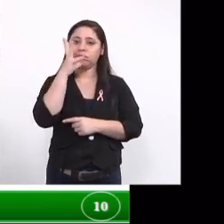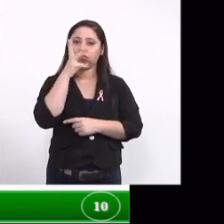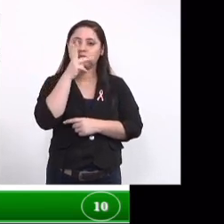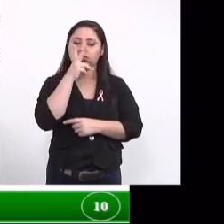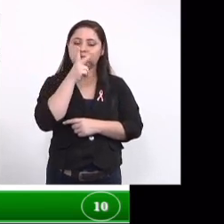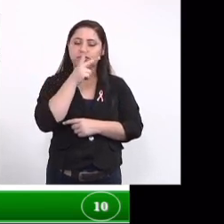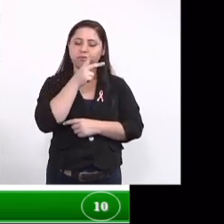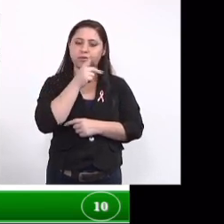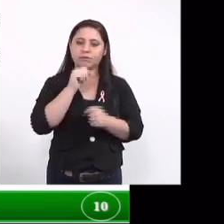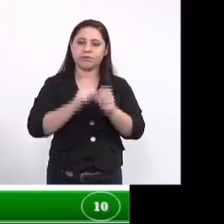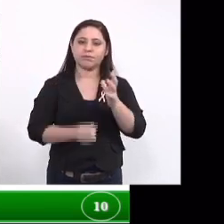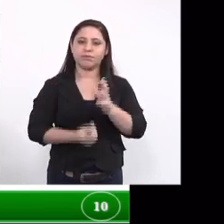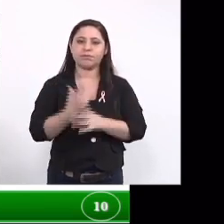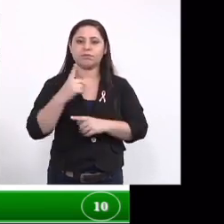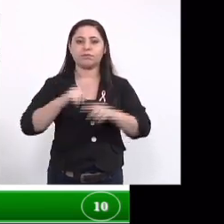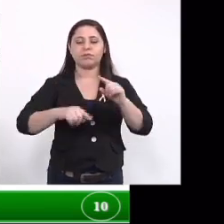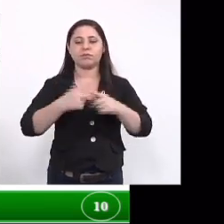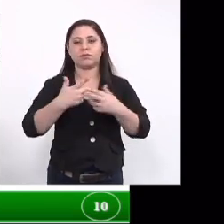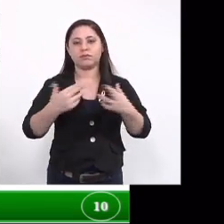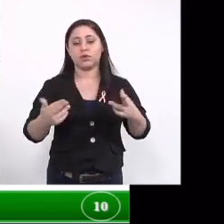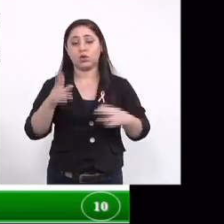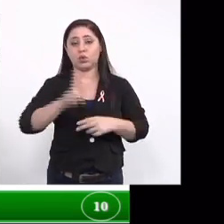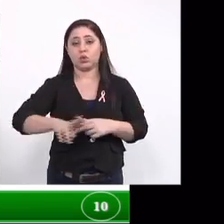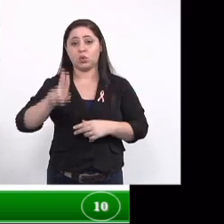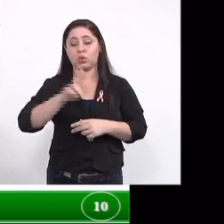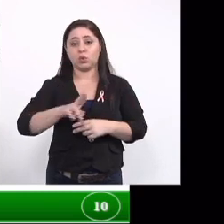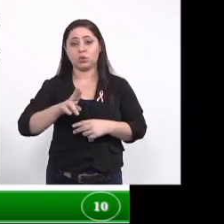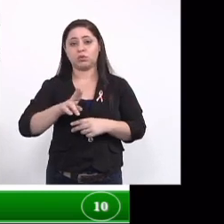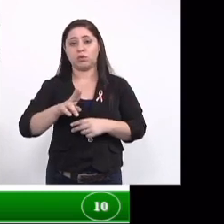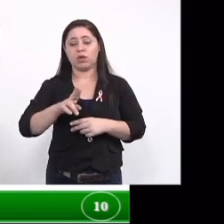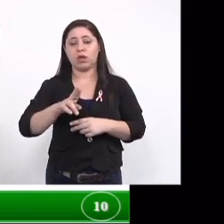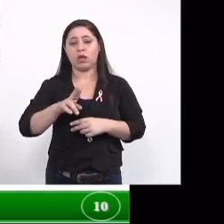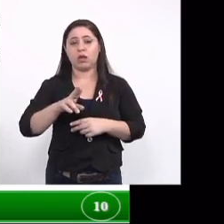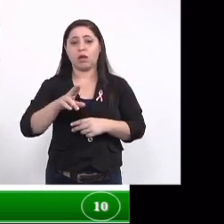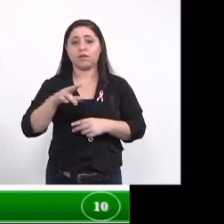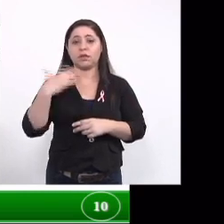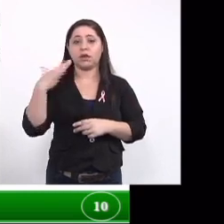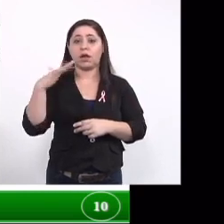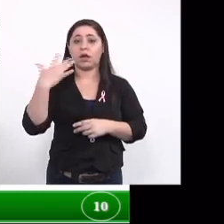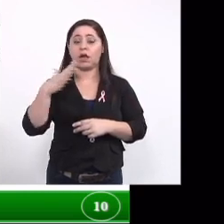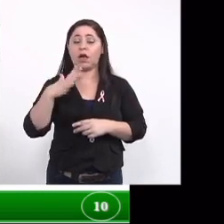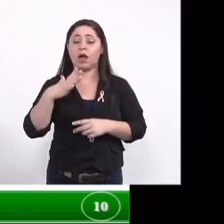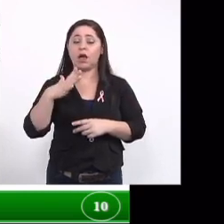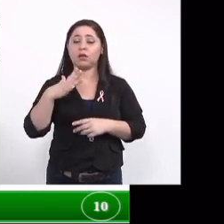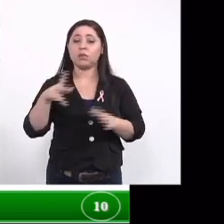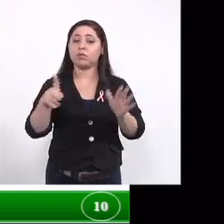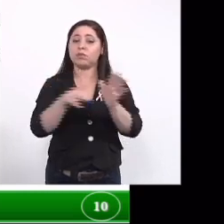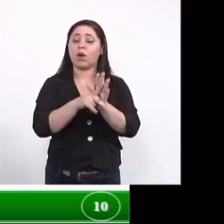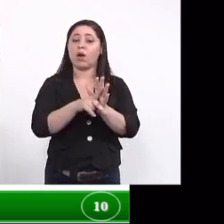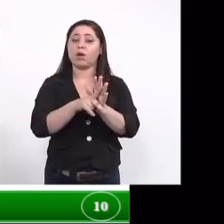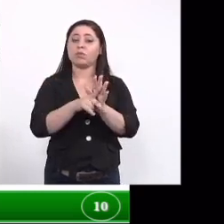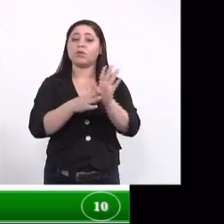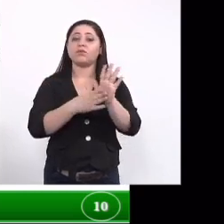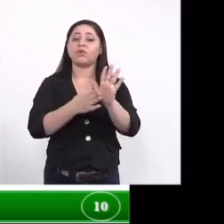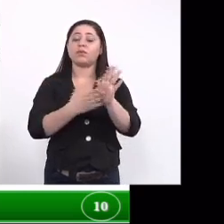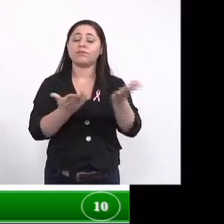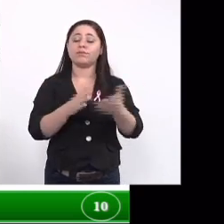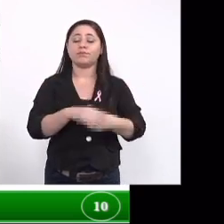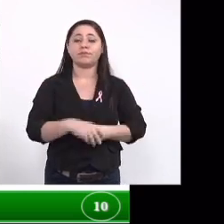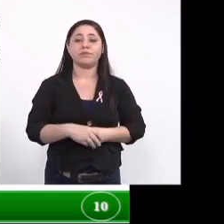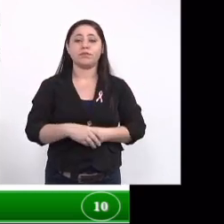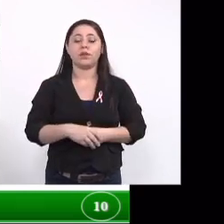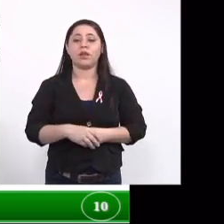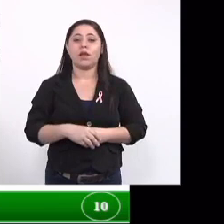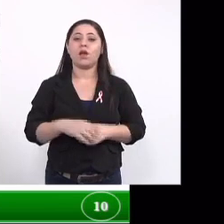do produto e a concentração de uso do produto não seria tão viável para essa finalidade multifuncional então a gente